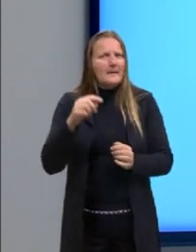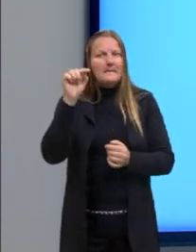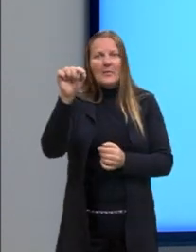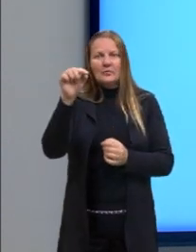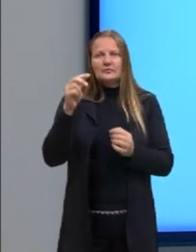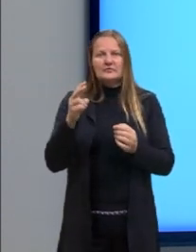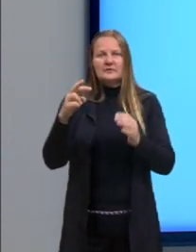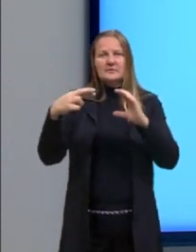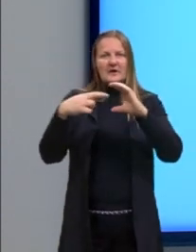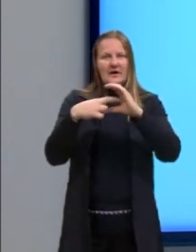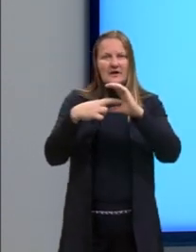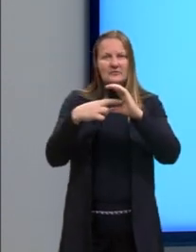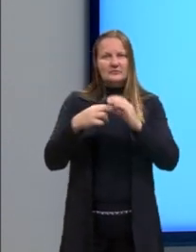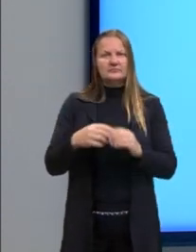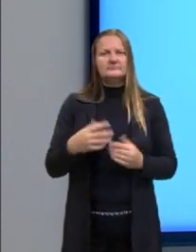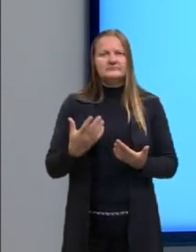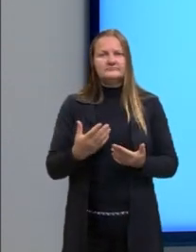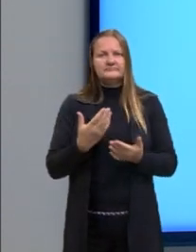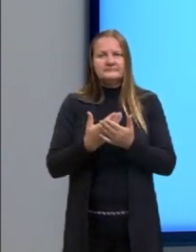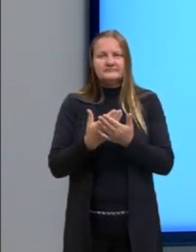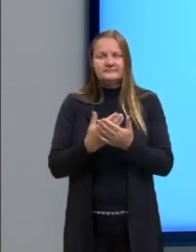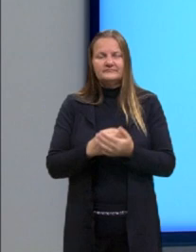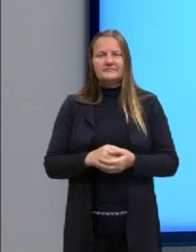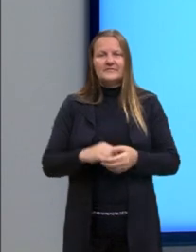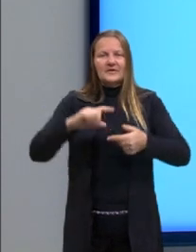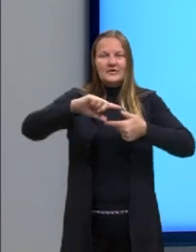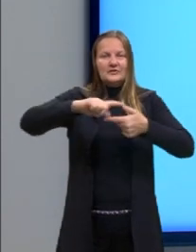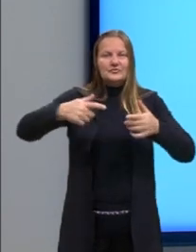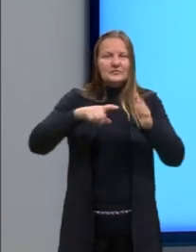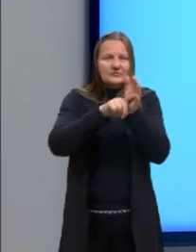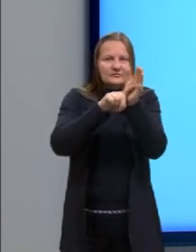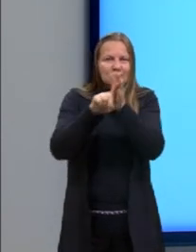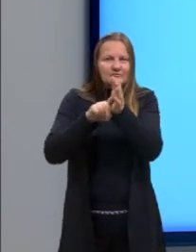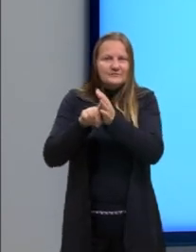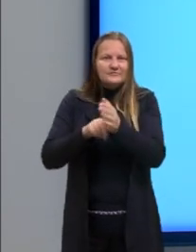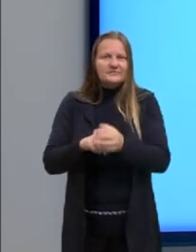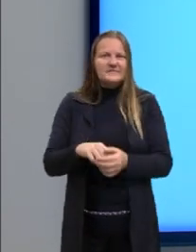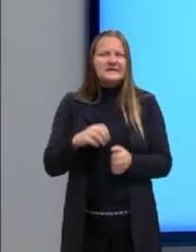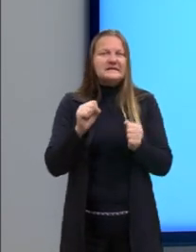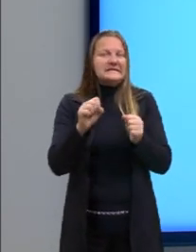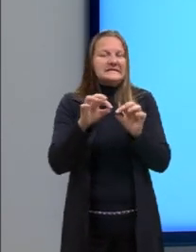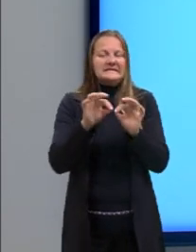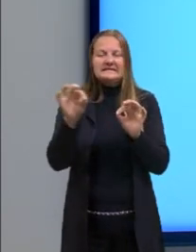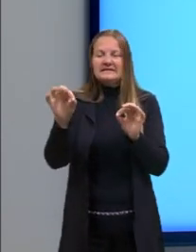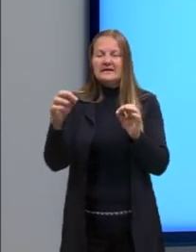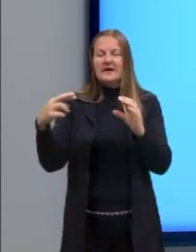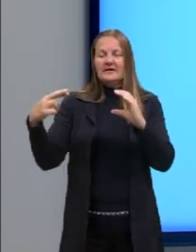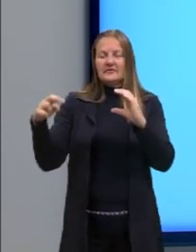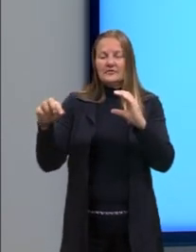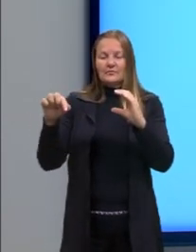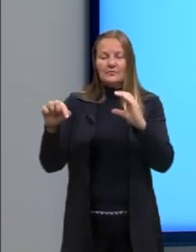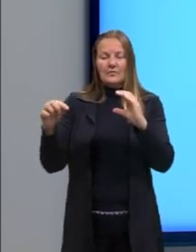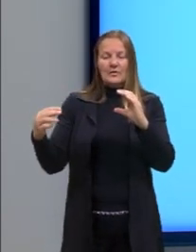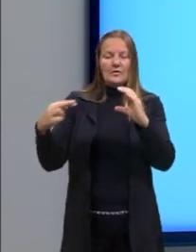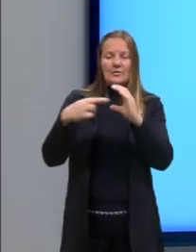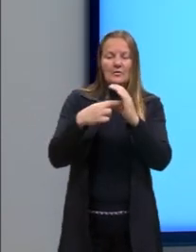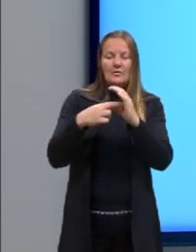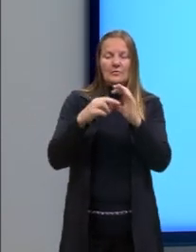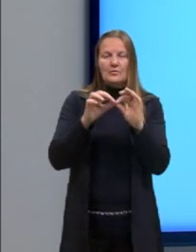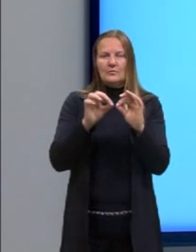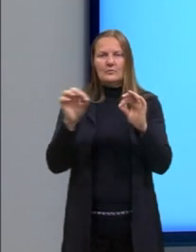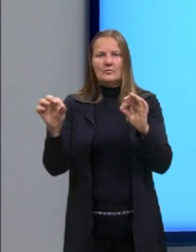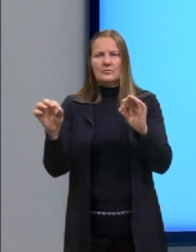ficaria muito simples o estudo aí da geometria analítica, medindo a distância do ponto até a circunferência.